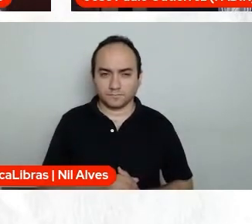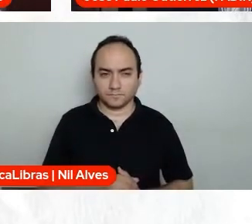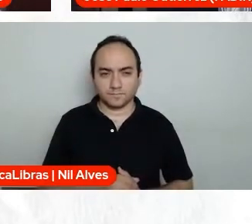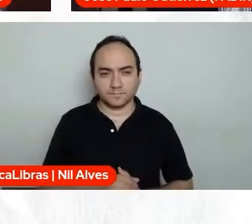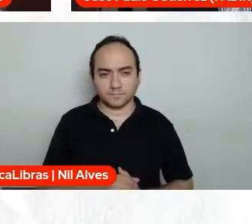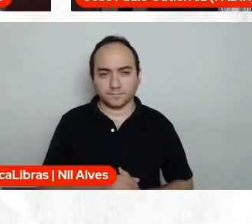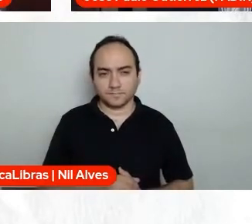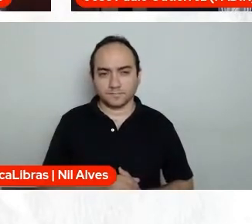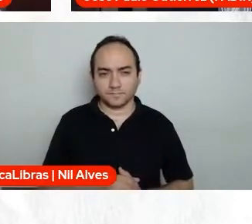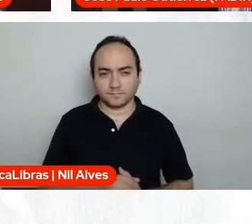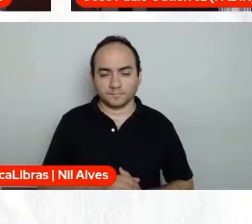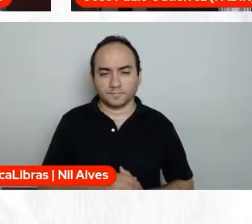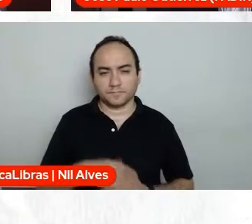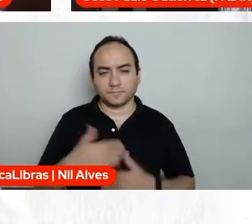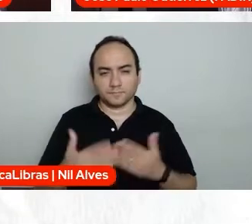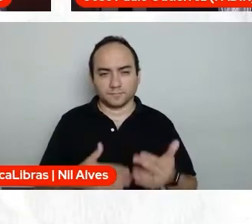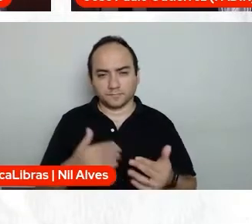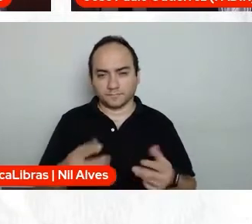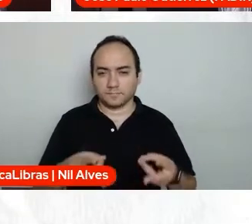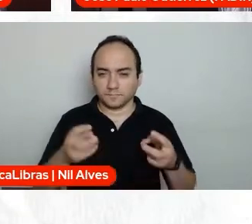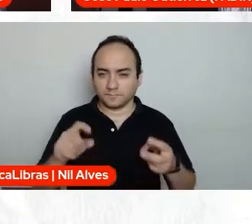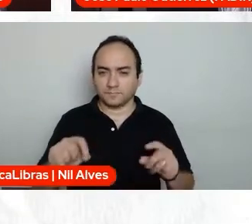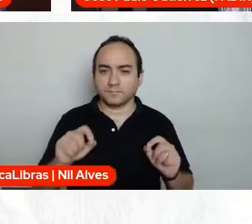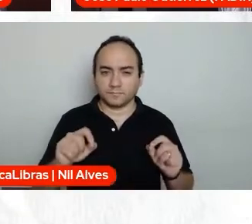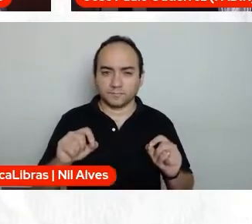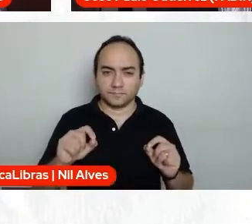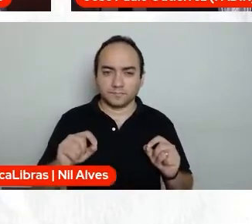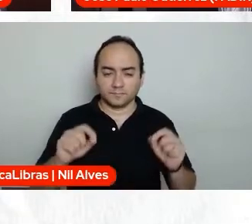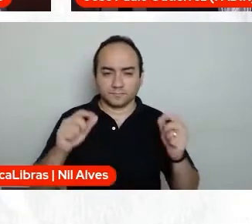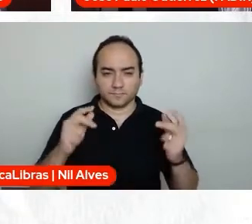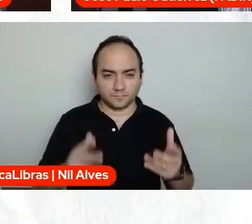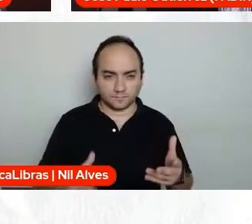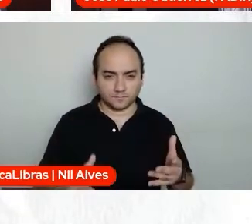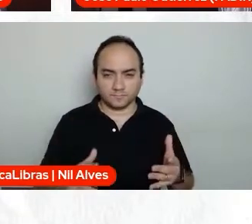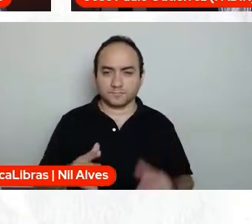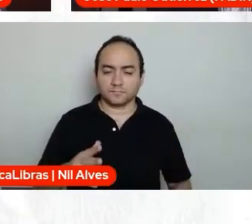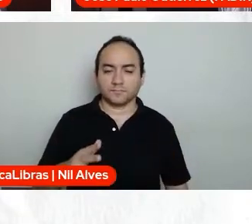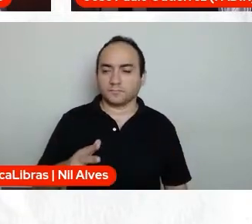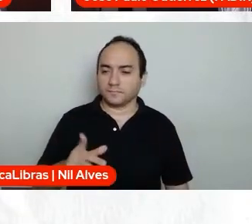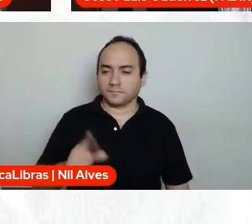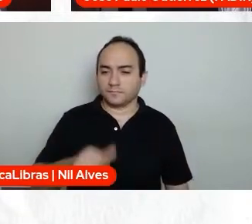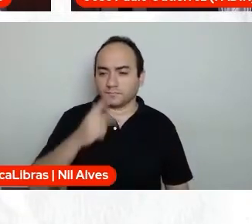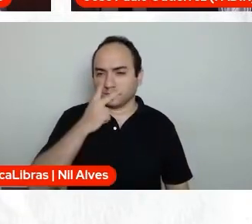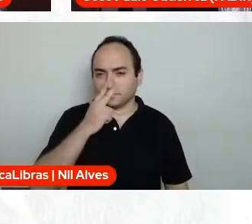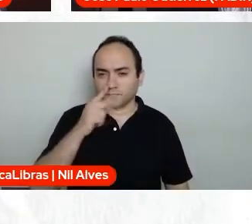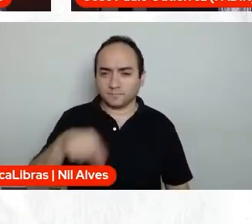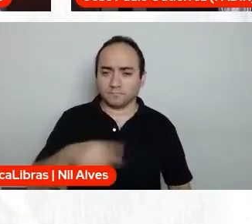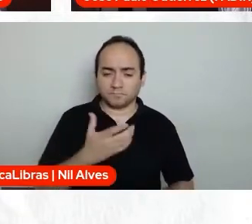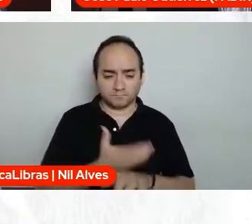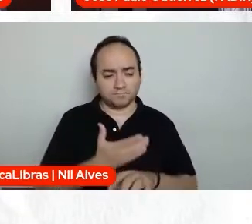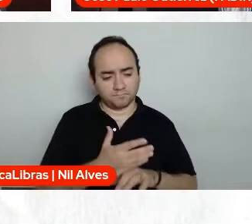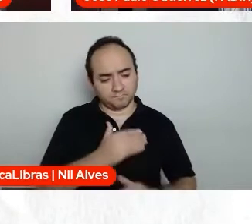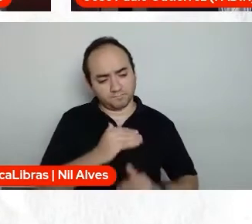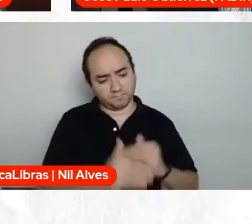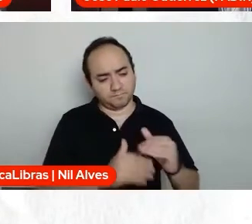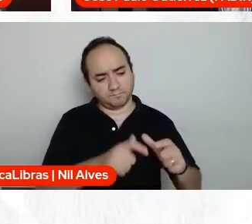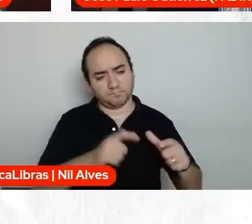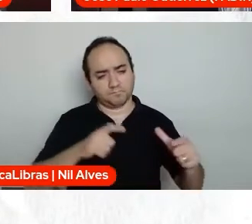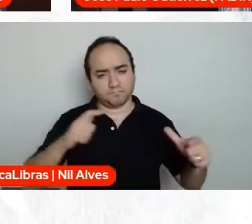aí pensando mais especificamente na minha área de história, história é uma disciplina que só cresce o tempo todo,